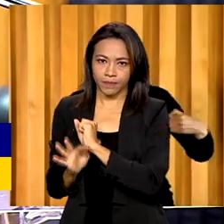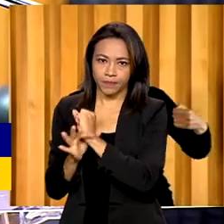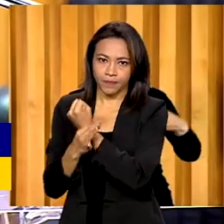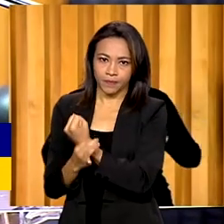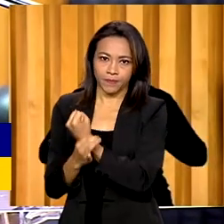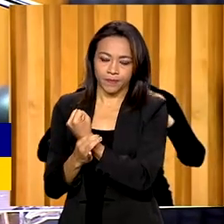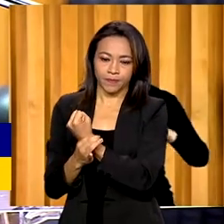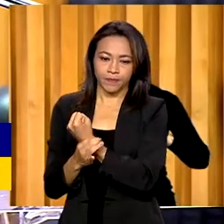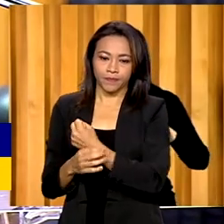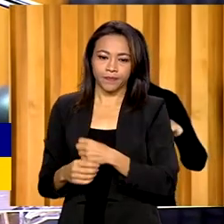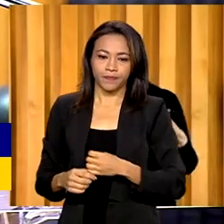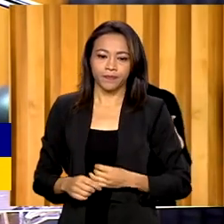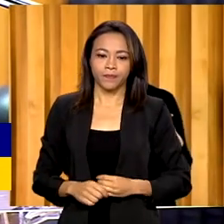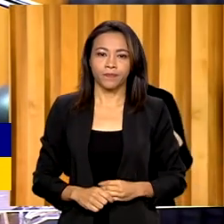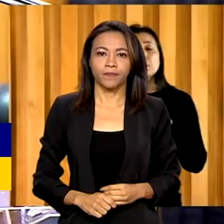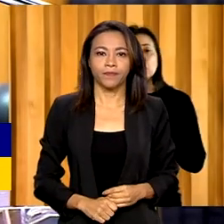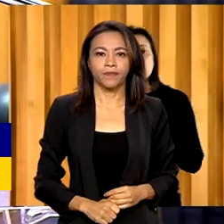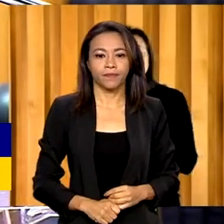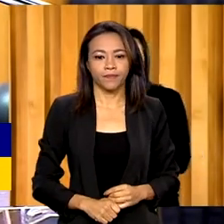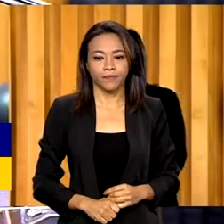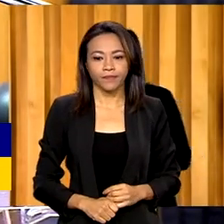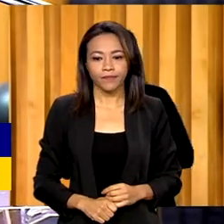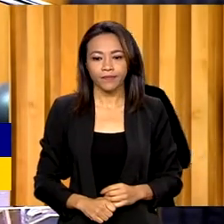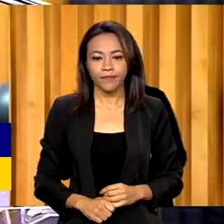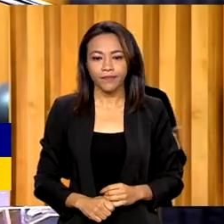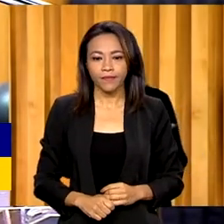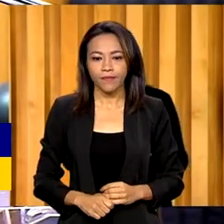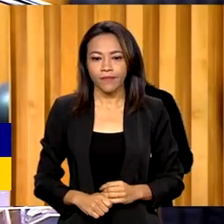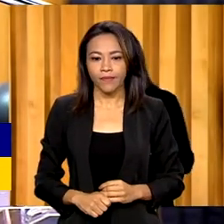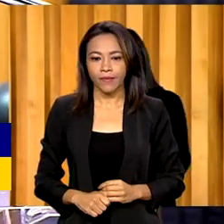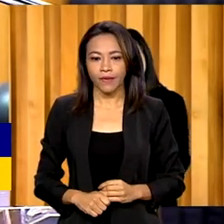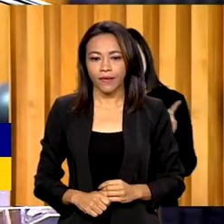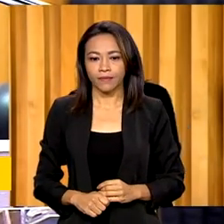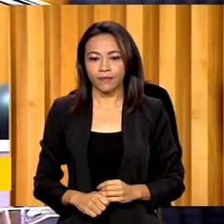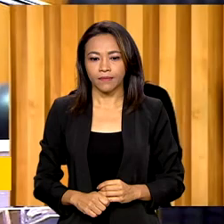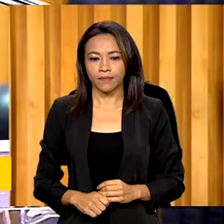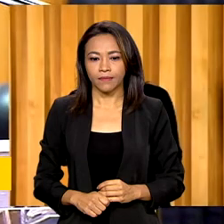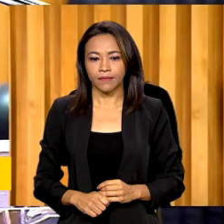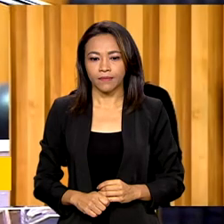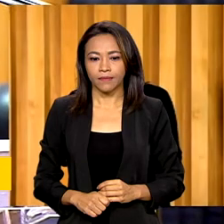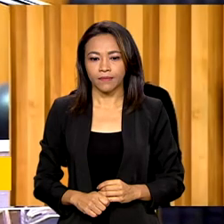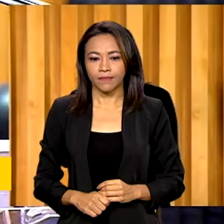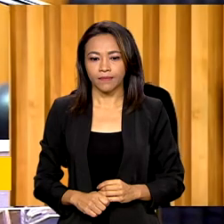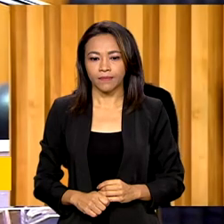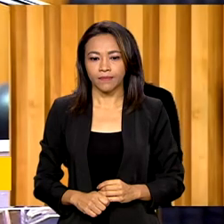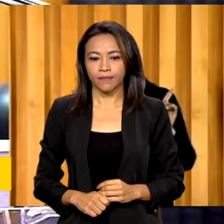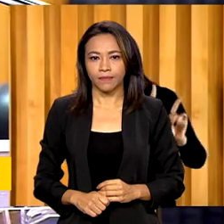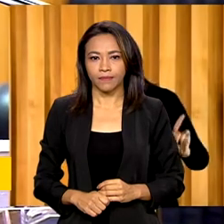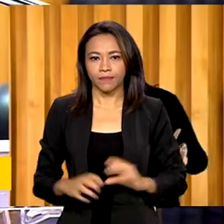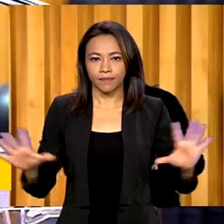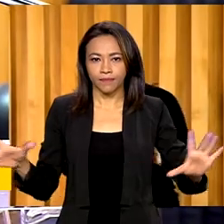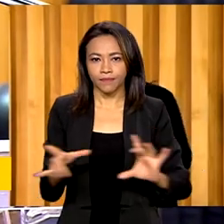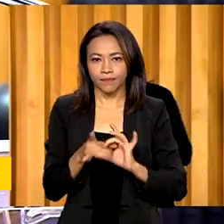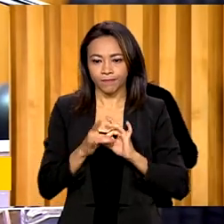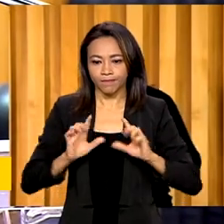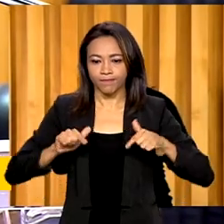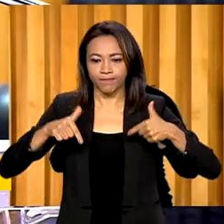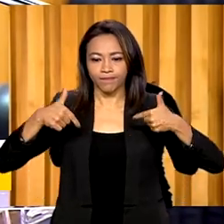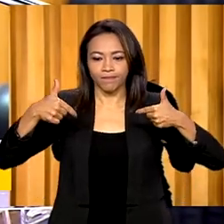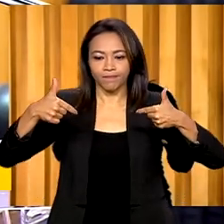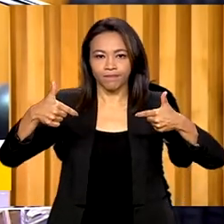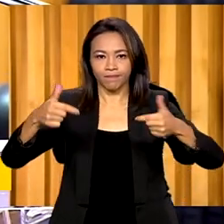ser uma ação intersetorial. É o momento de, juntos, enfrentarmos esses